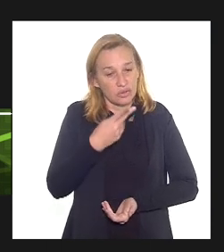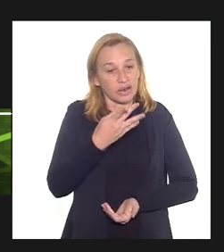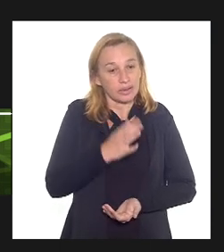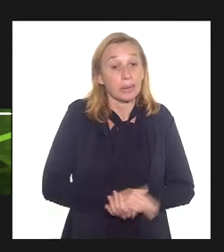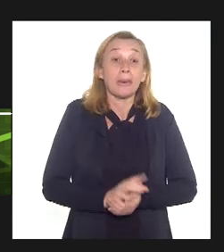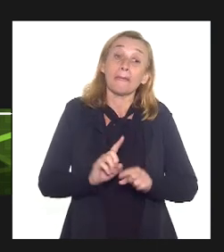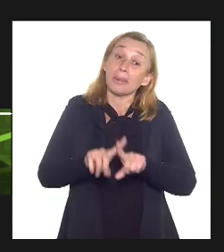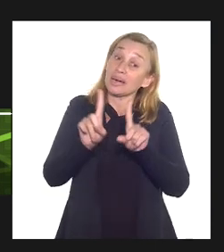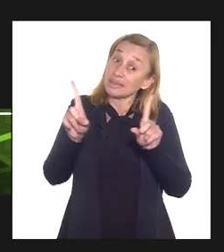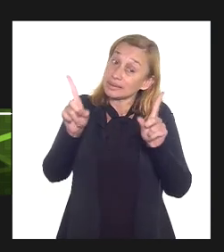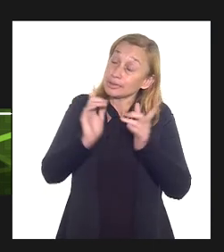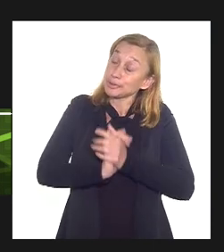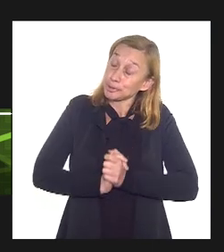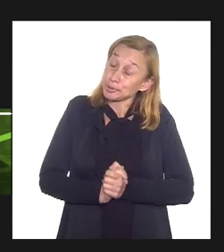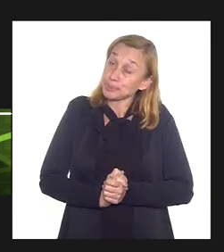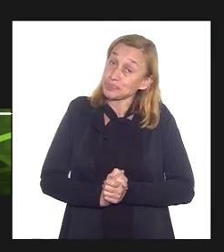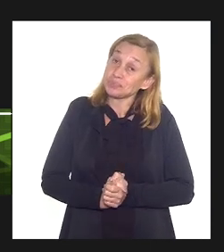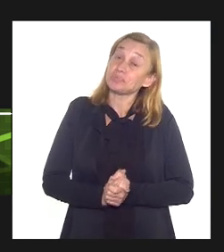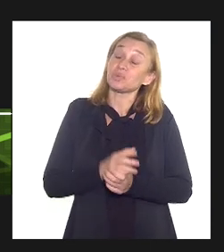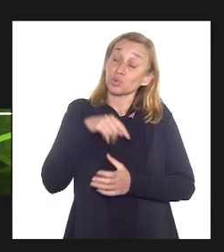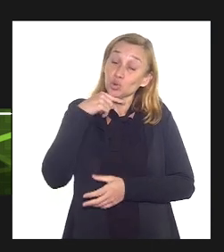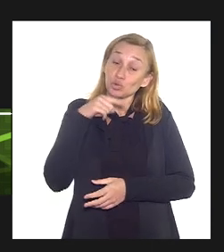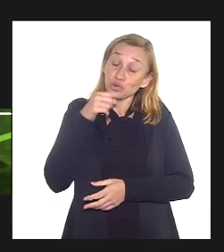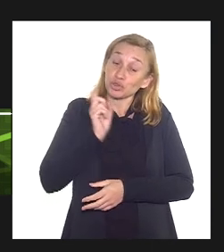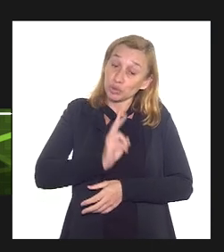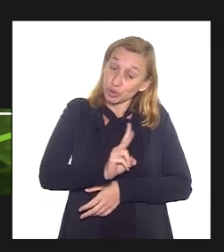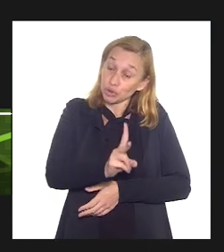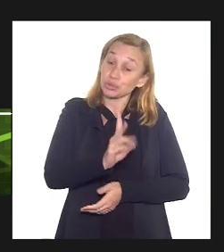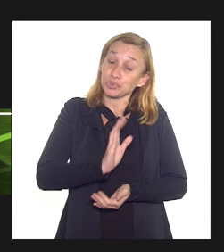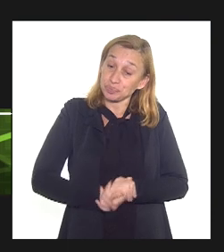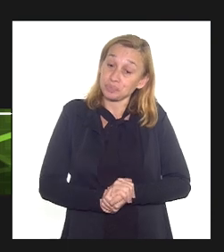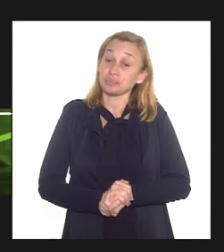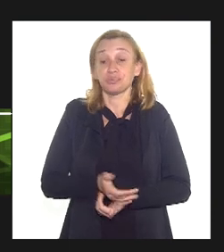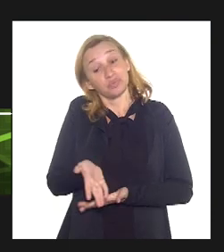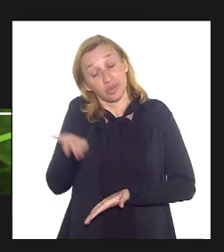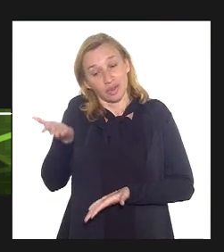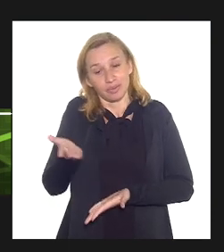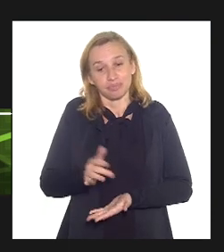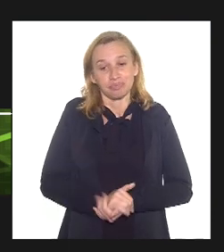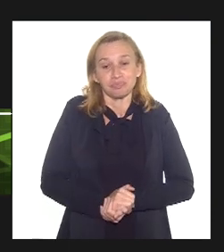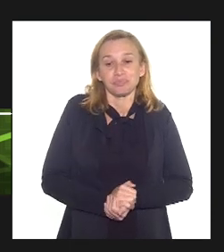mas tem muitas dúvidas no mérito por favor